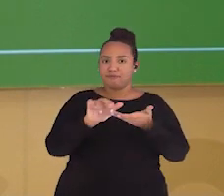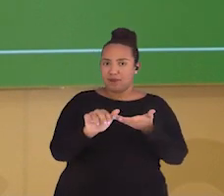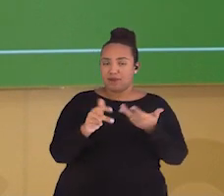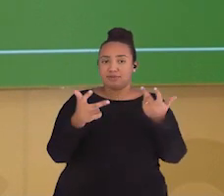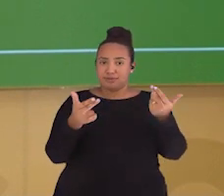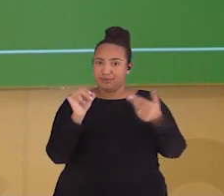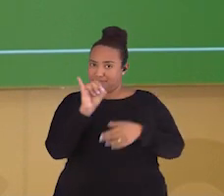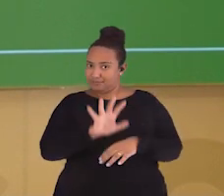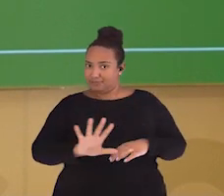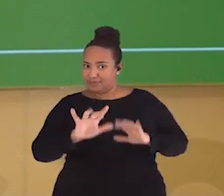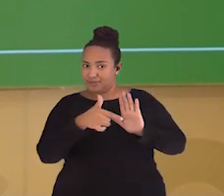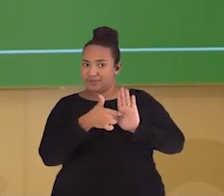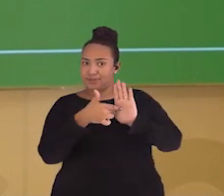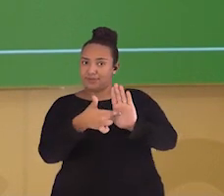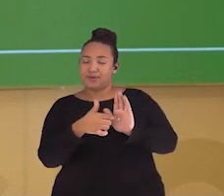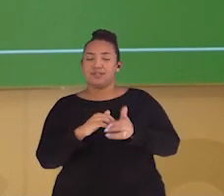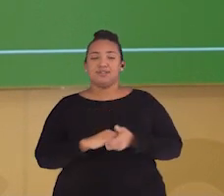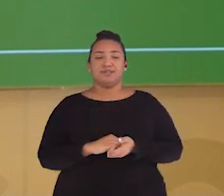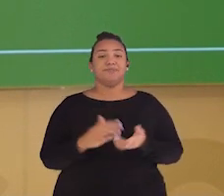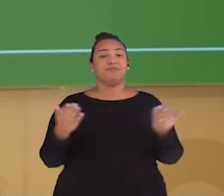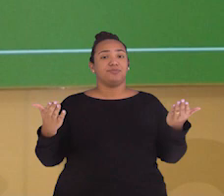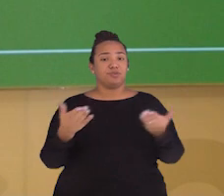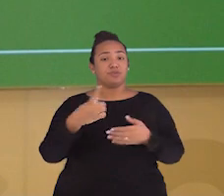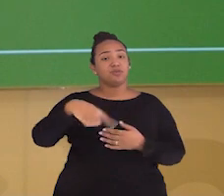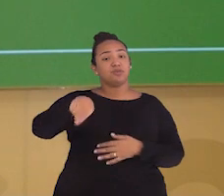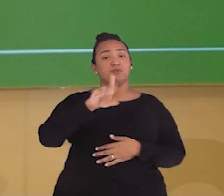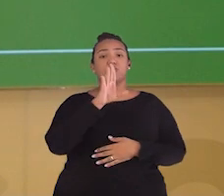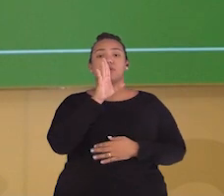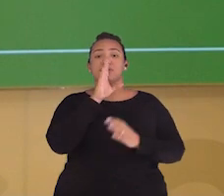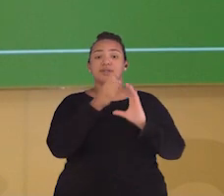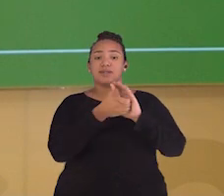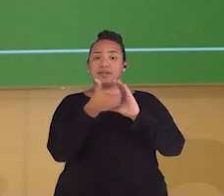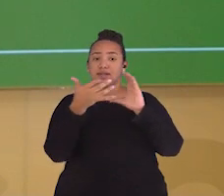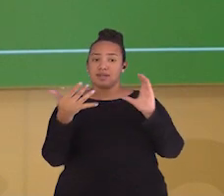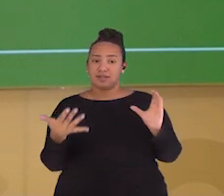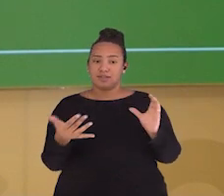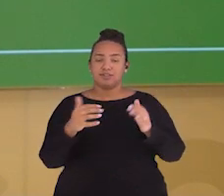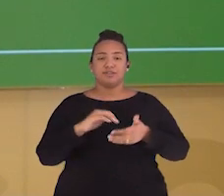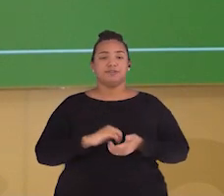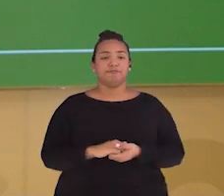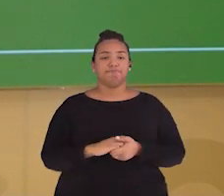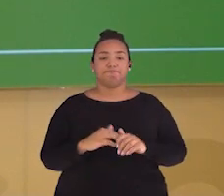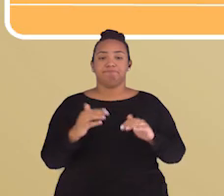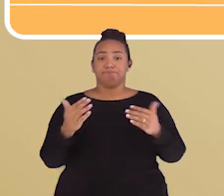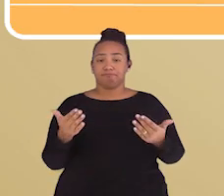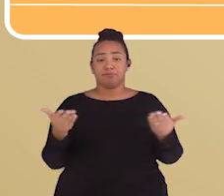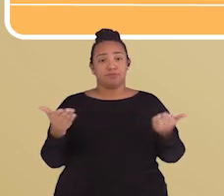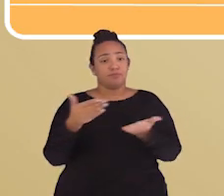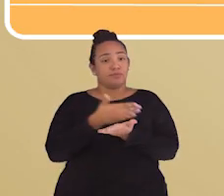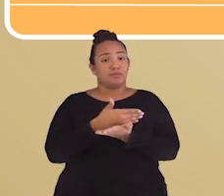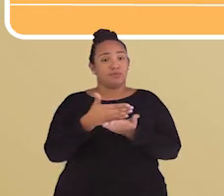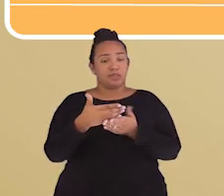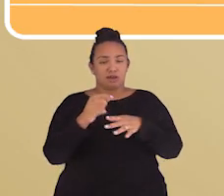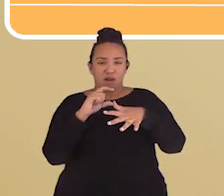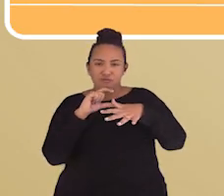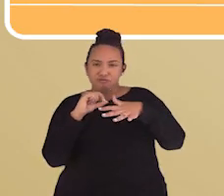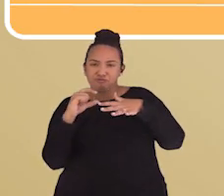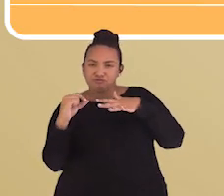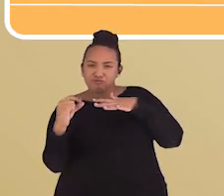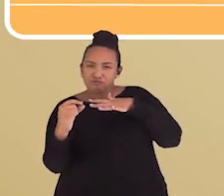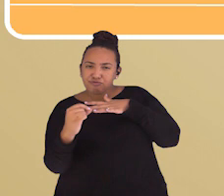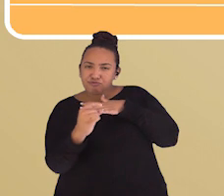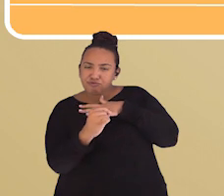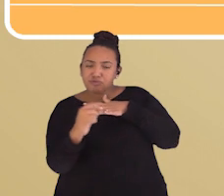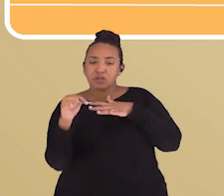aqui para vocês. E agora sim, vamos conhecer as suas características. Começamos pelos fungos.